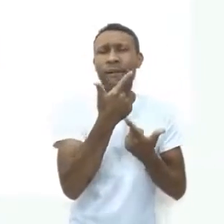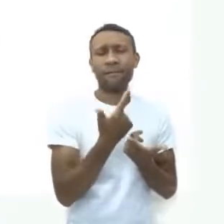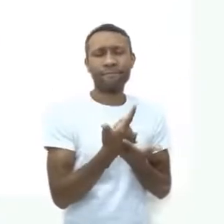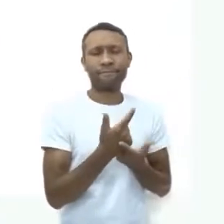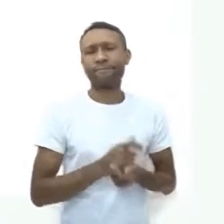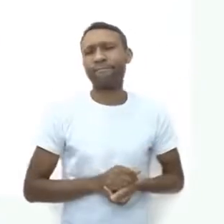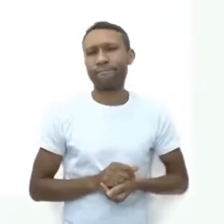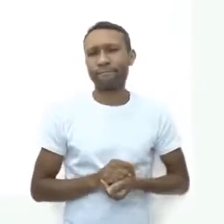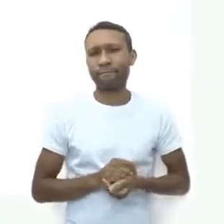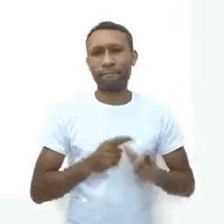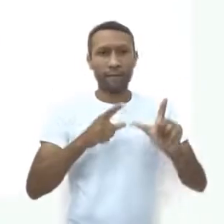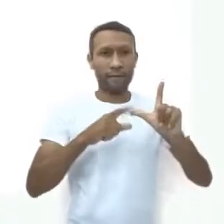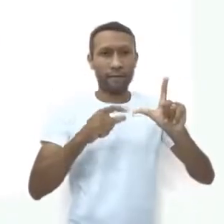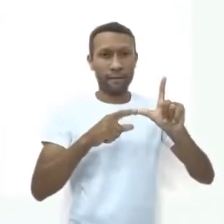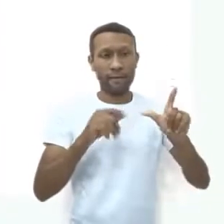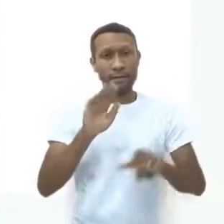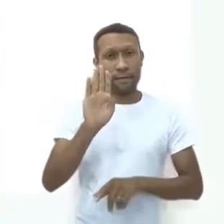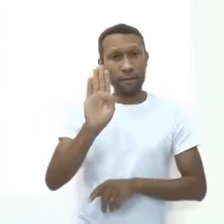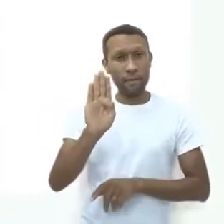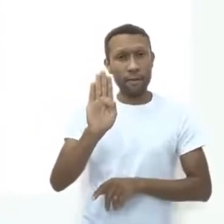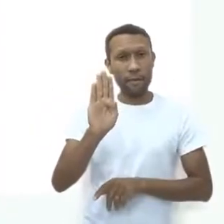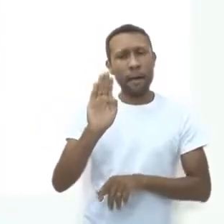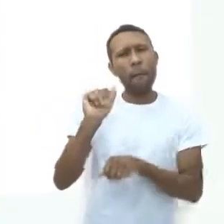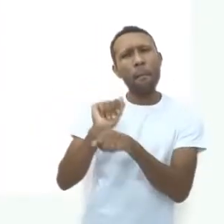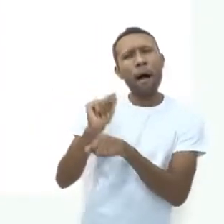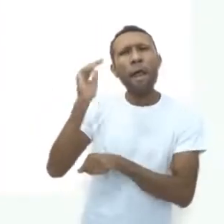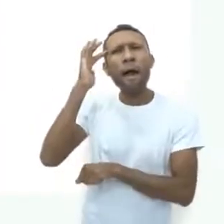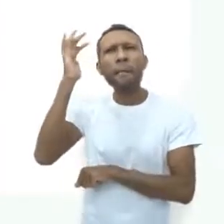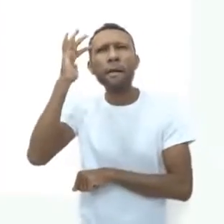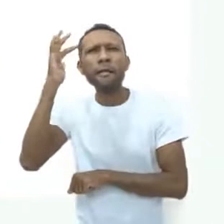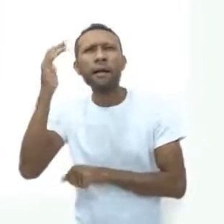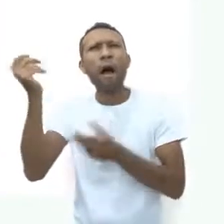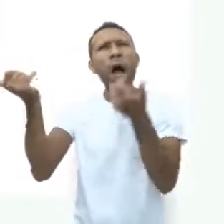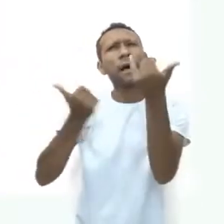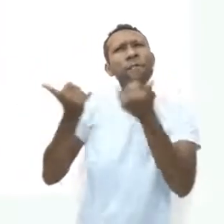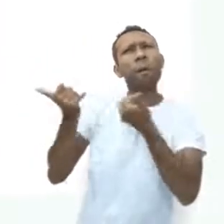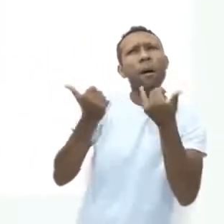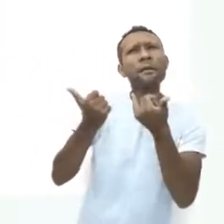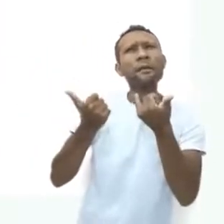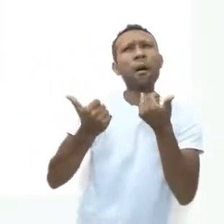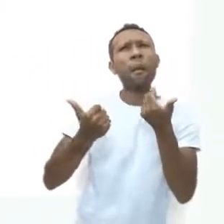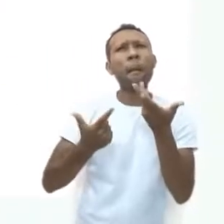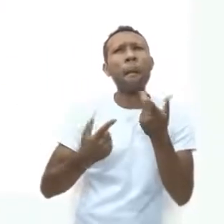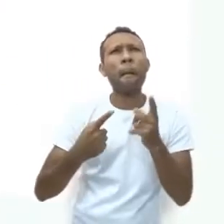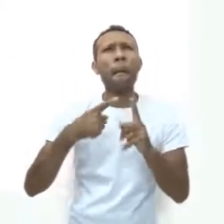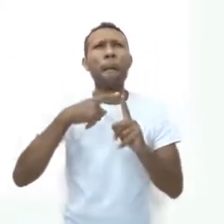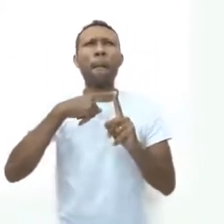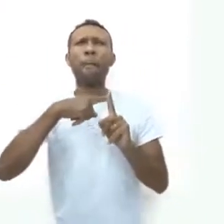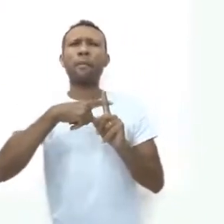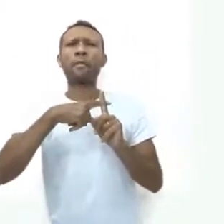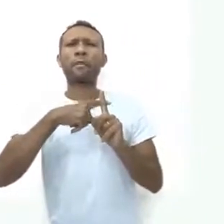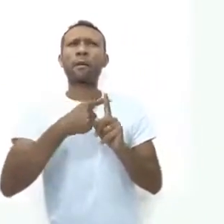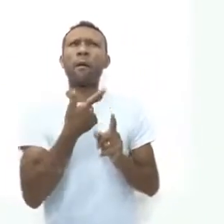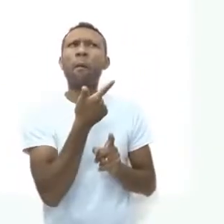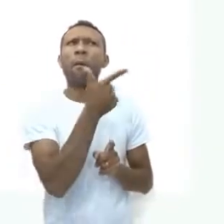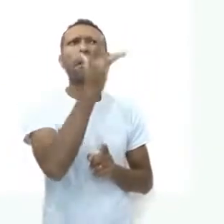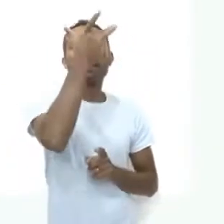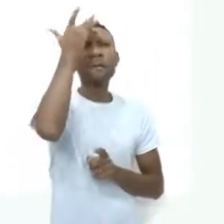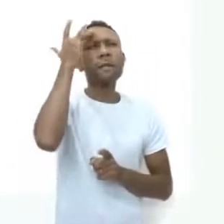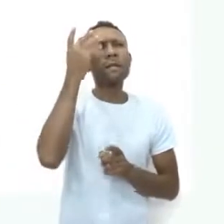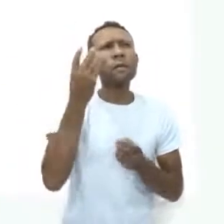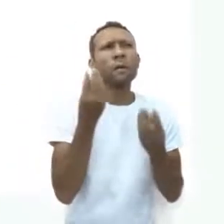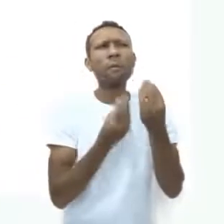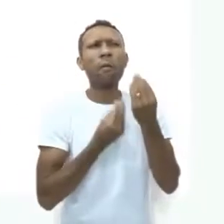Letra B. É preciso refletir sobre se essas informações são positivas, como outras pessoas poderiam